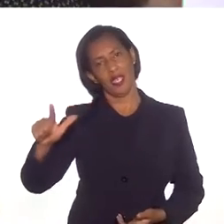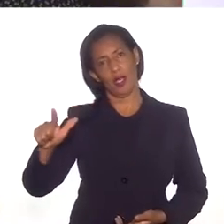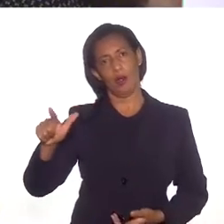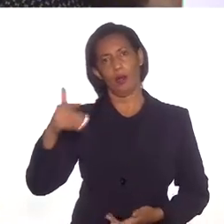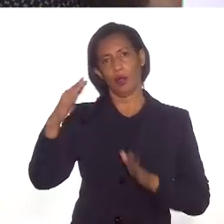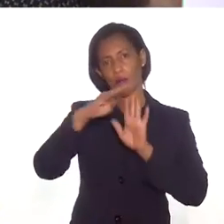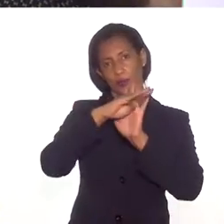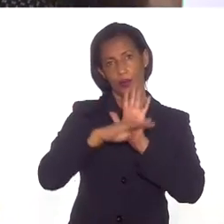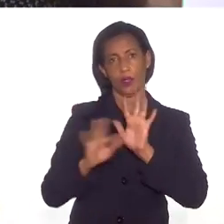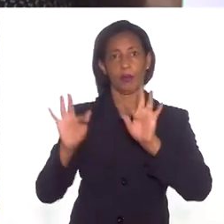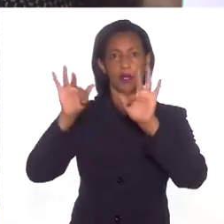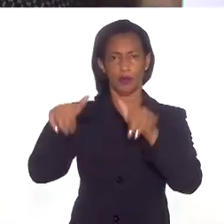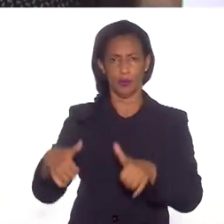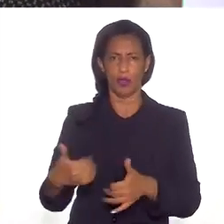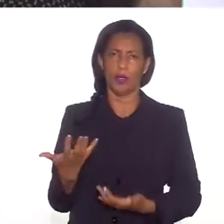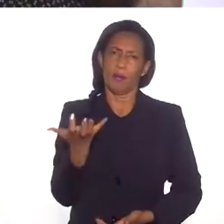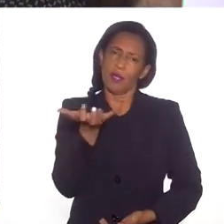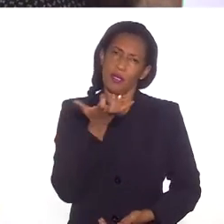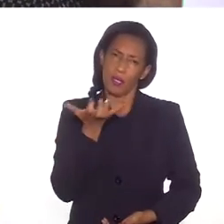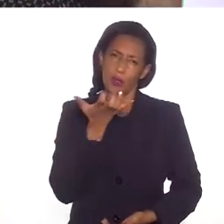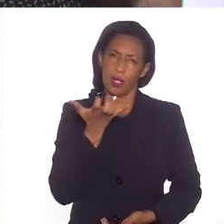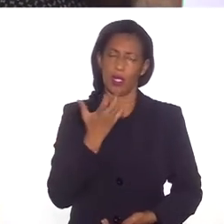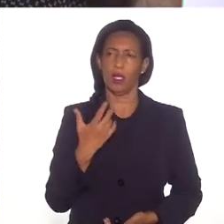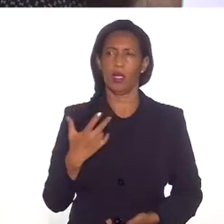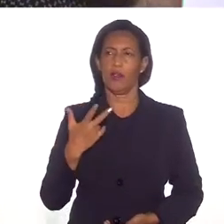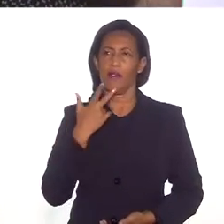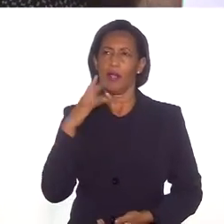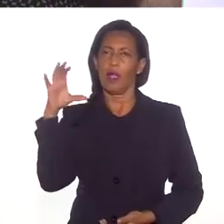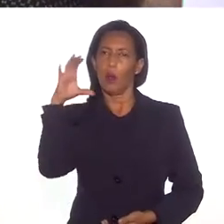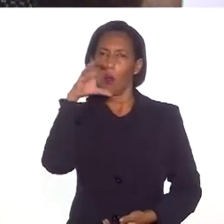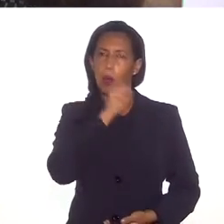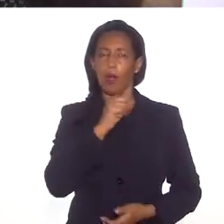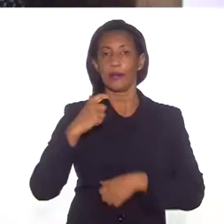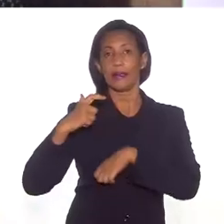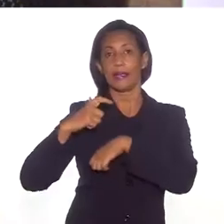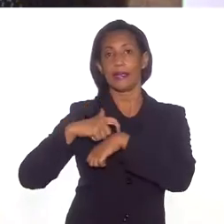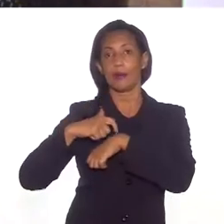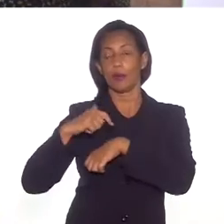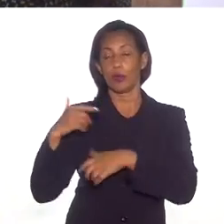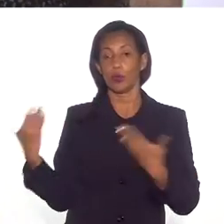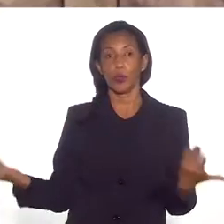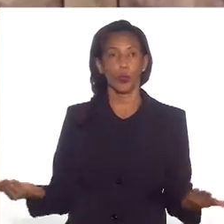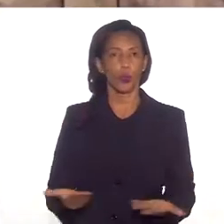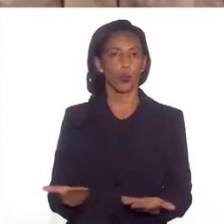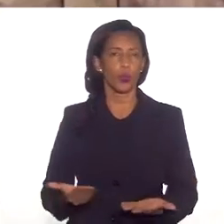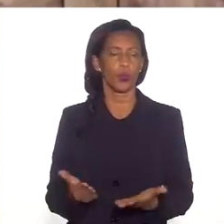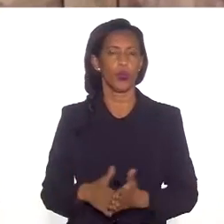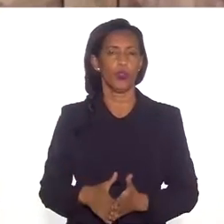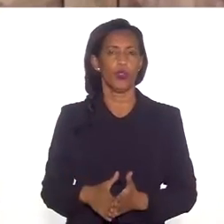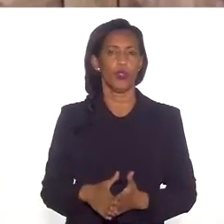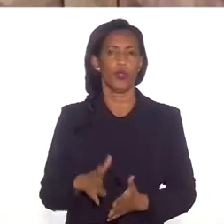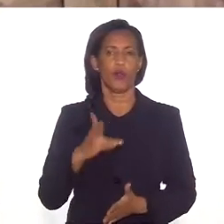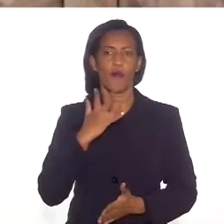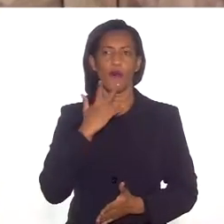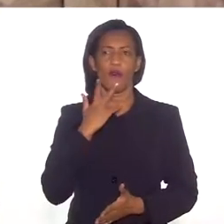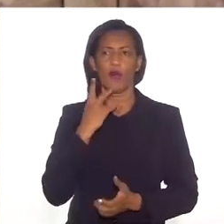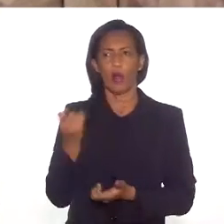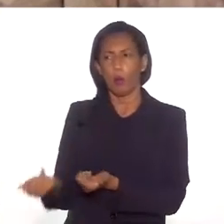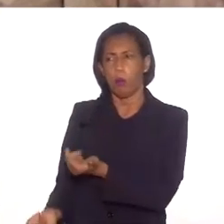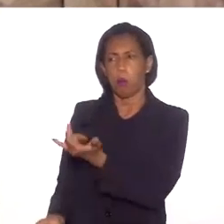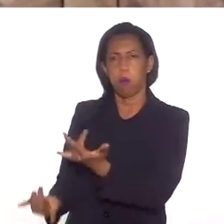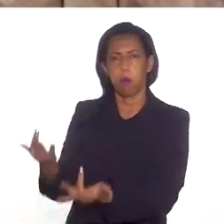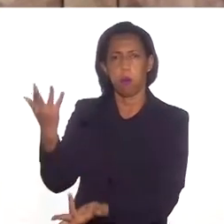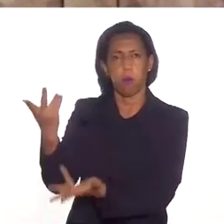programa está chegando ao fim, mas eu queria que você encerrasse assim, rapidamente, falando desse momento atual. A questão de